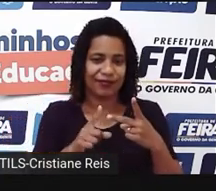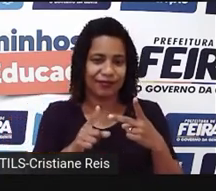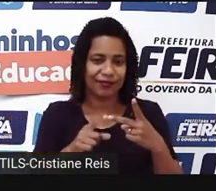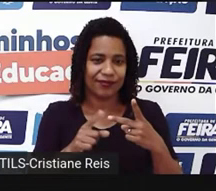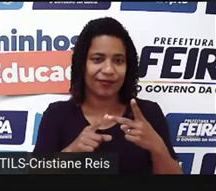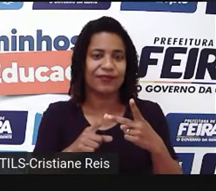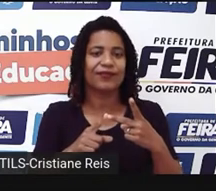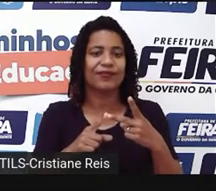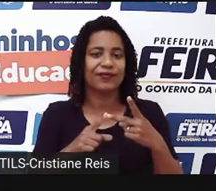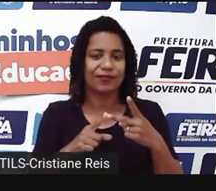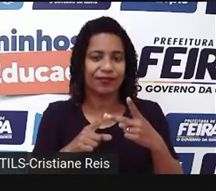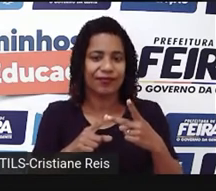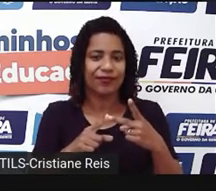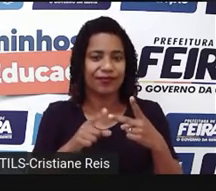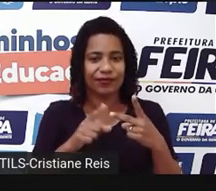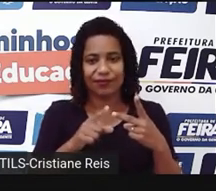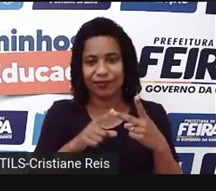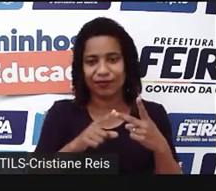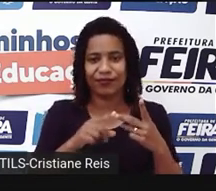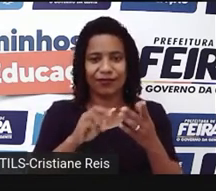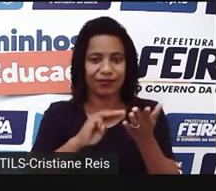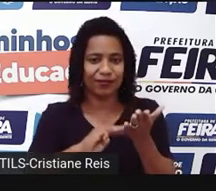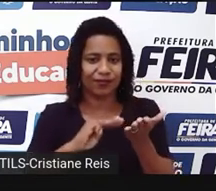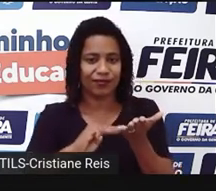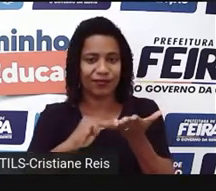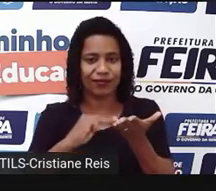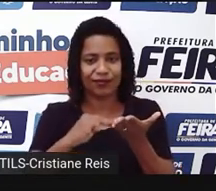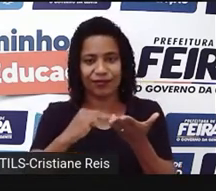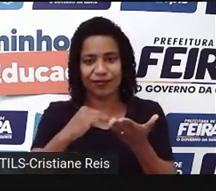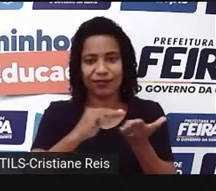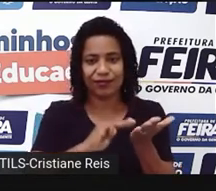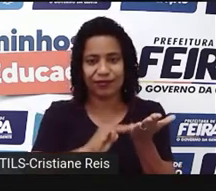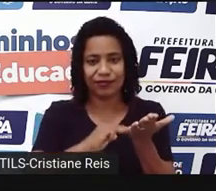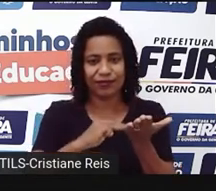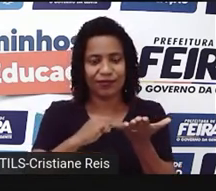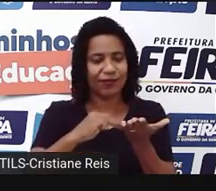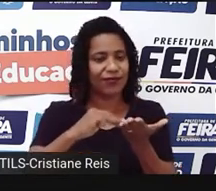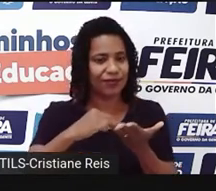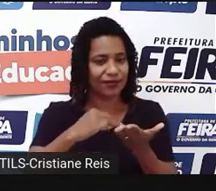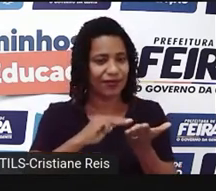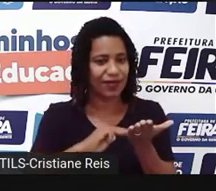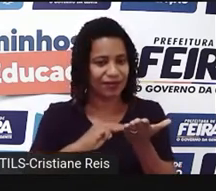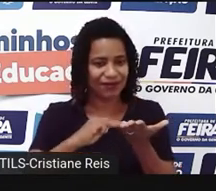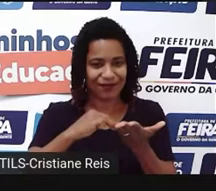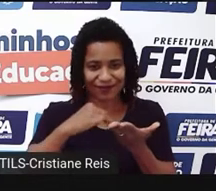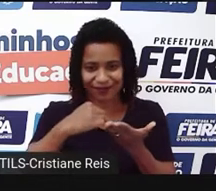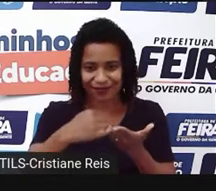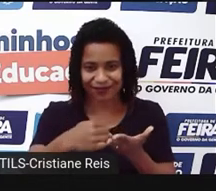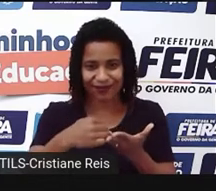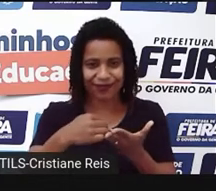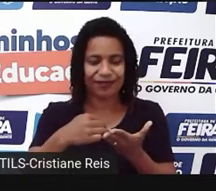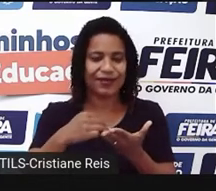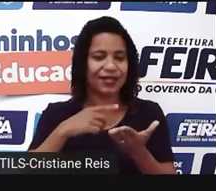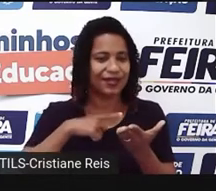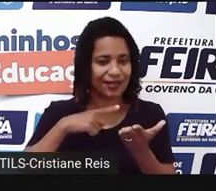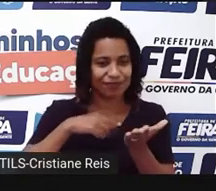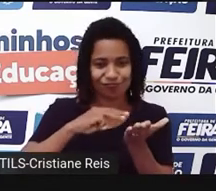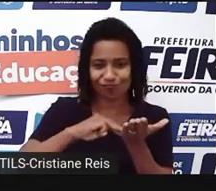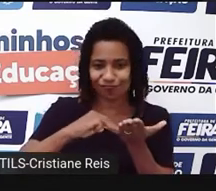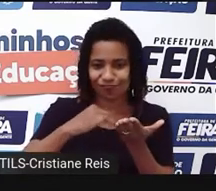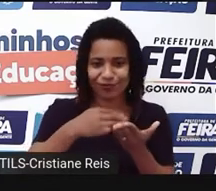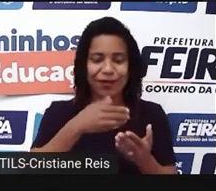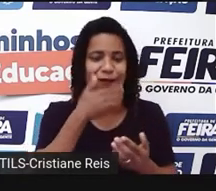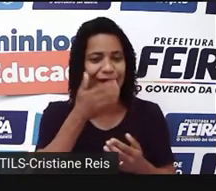Pie. Neste caso aqui, esse tipo de fritura, né? Com recheio de maçã, de torta de